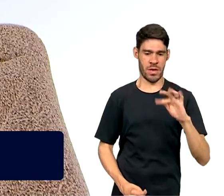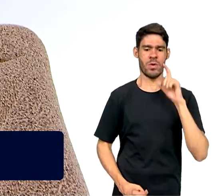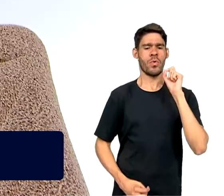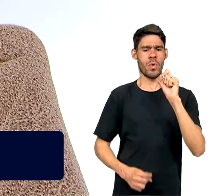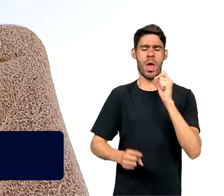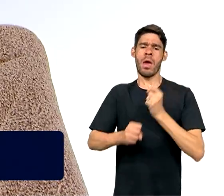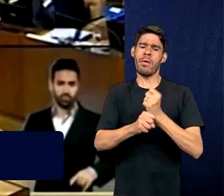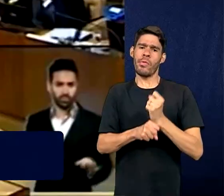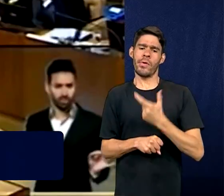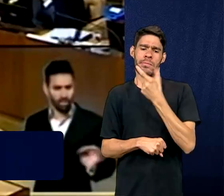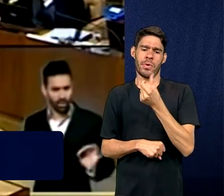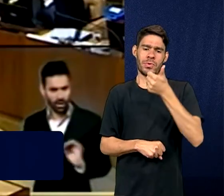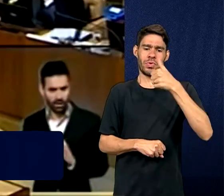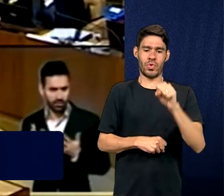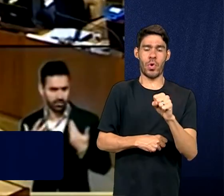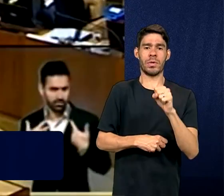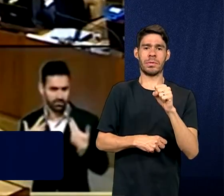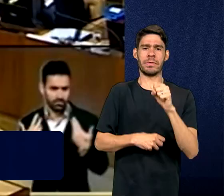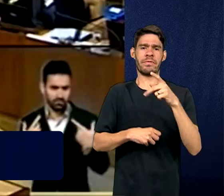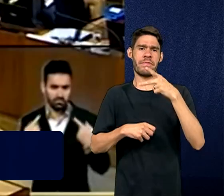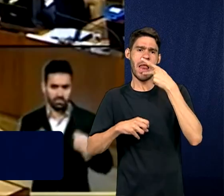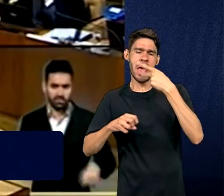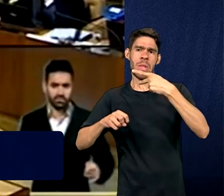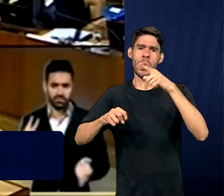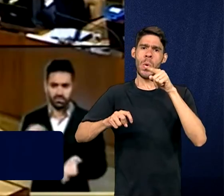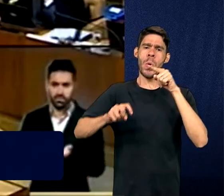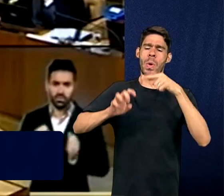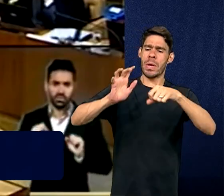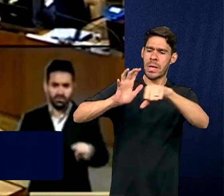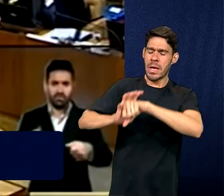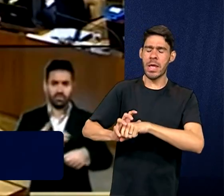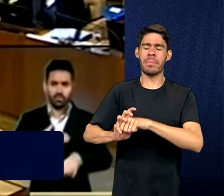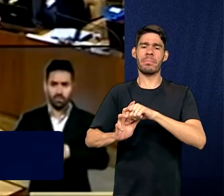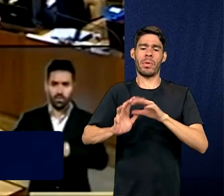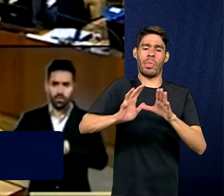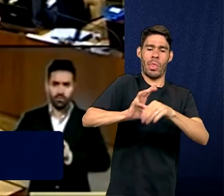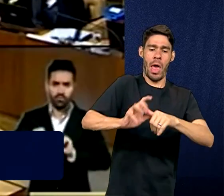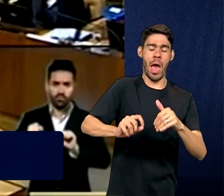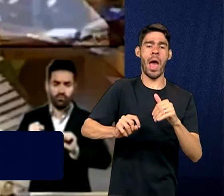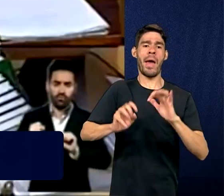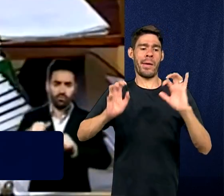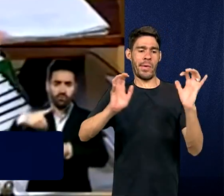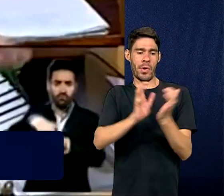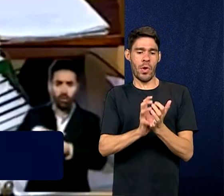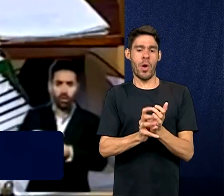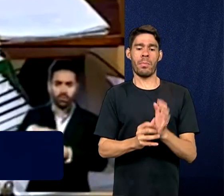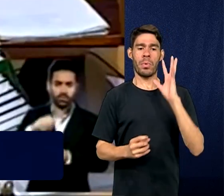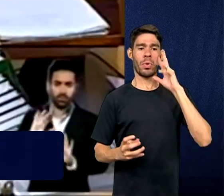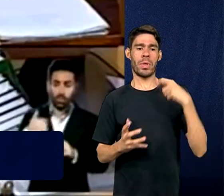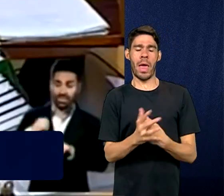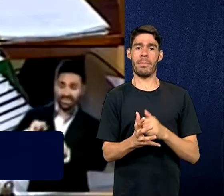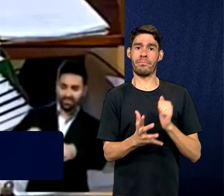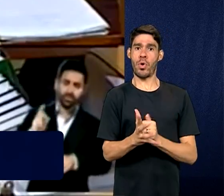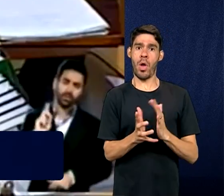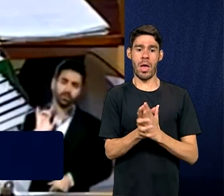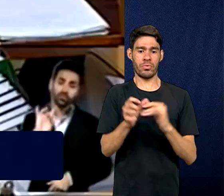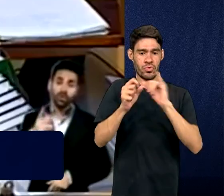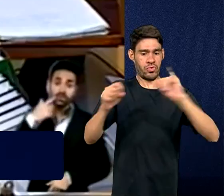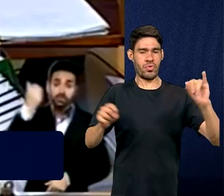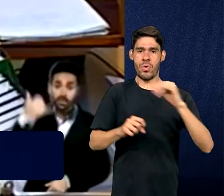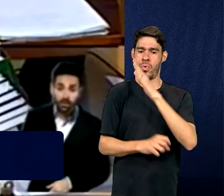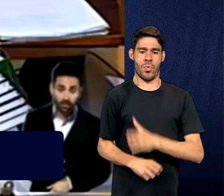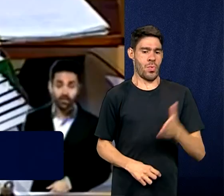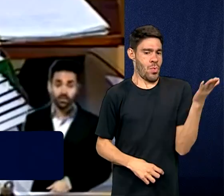2018. Mirando crimes de corrupção, a corte decidiu que as penas de multa não poderiam mais ser declaradas